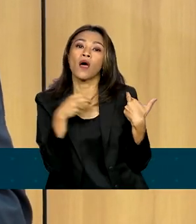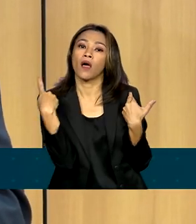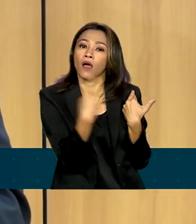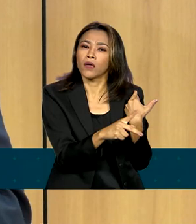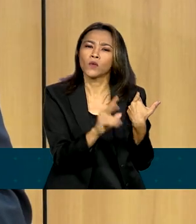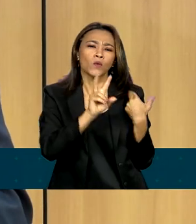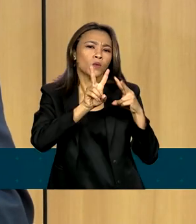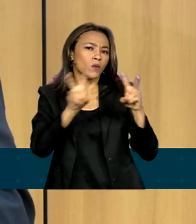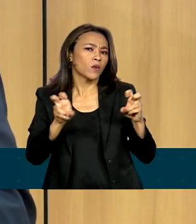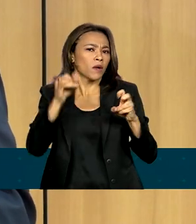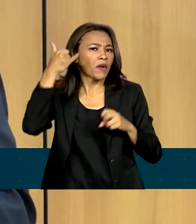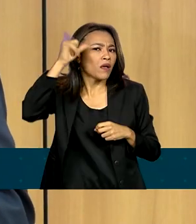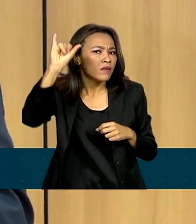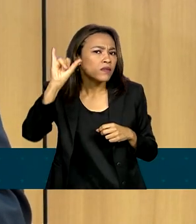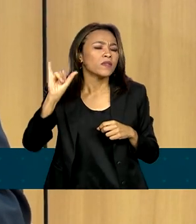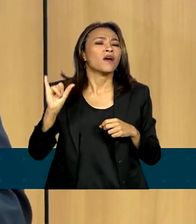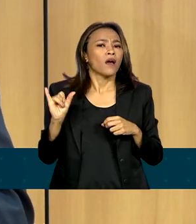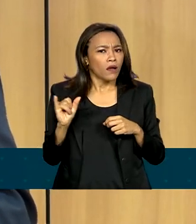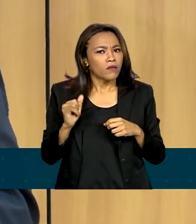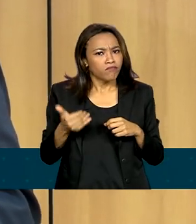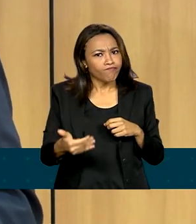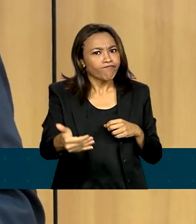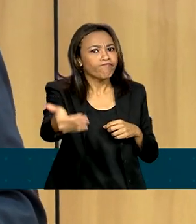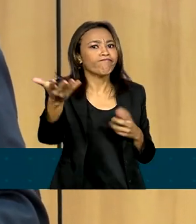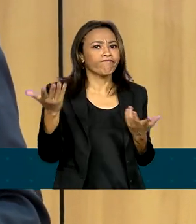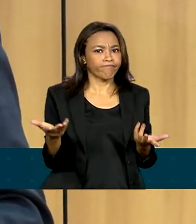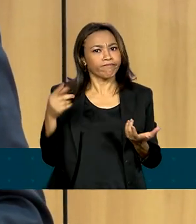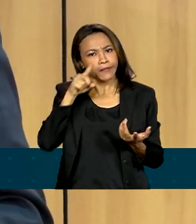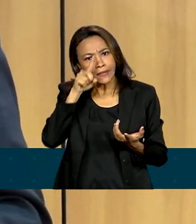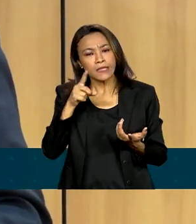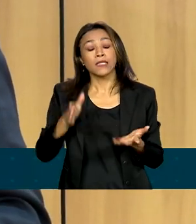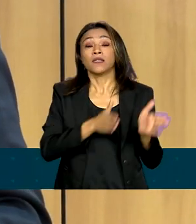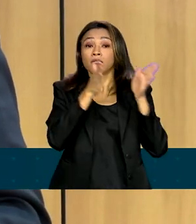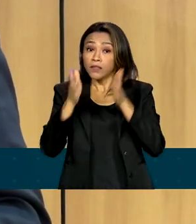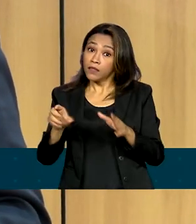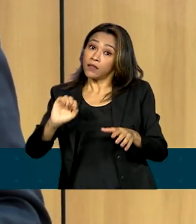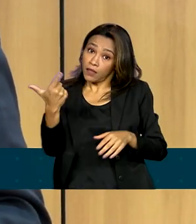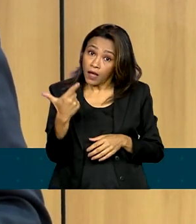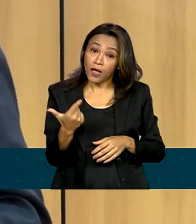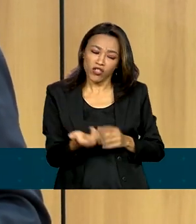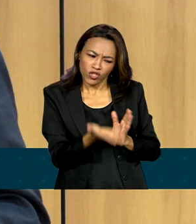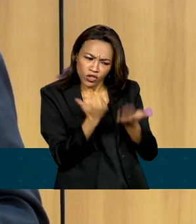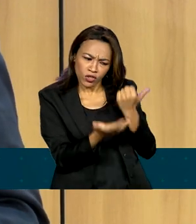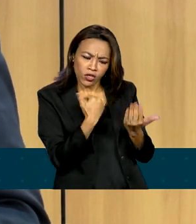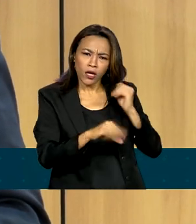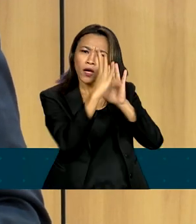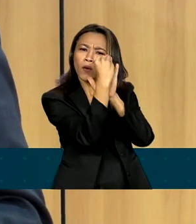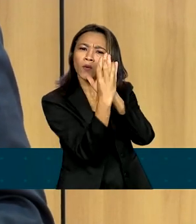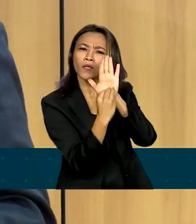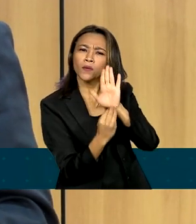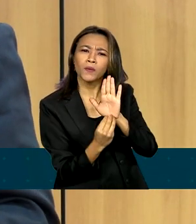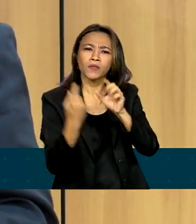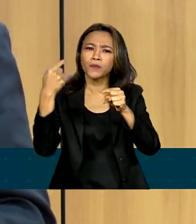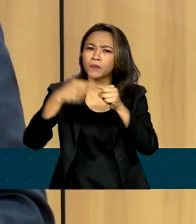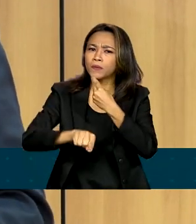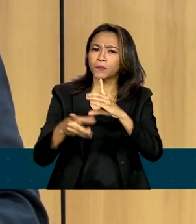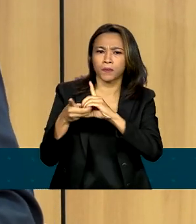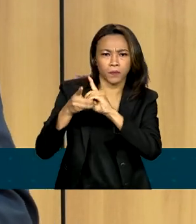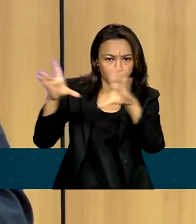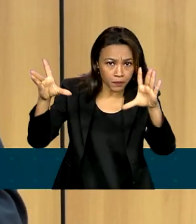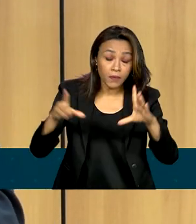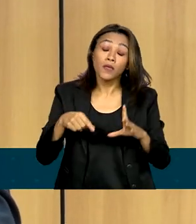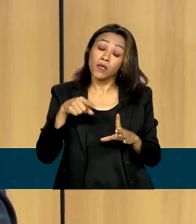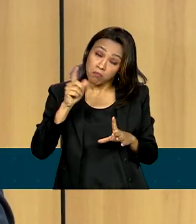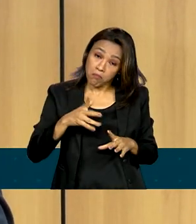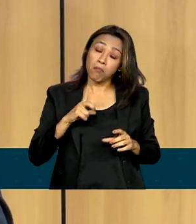prevenção e também, claro, no cumprimento de medidas de retirada de conteúdos, podendo haver, inclusive, sanções,